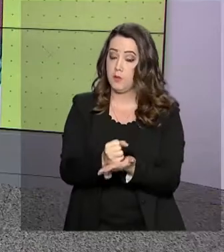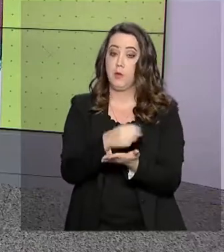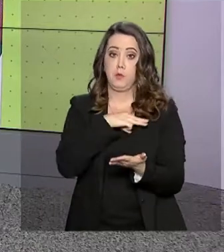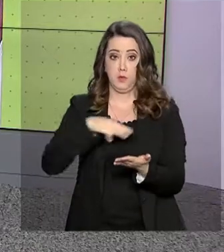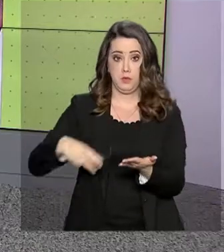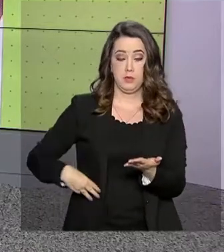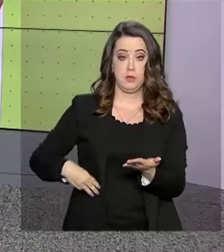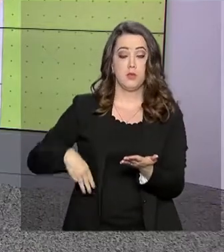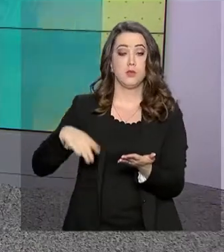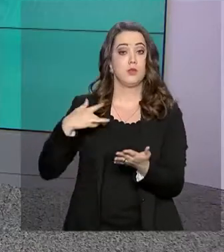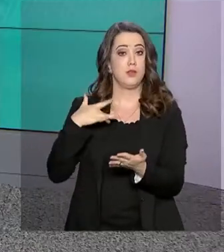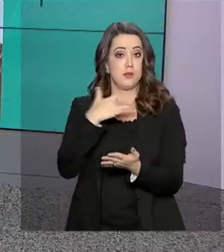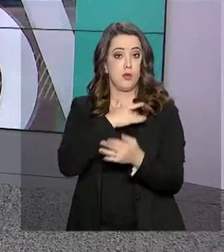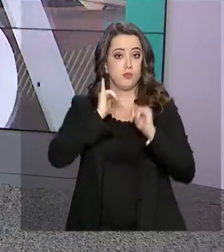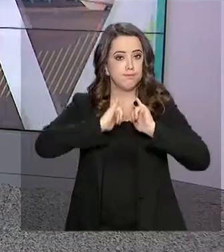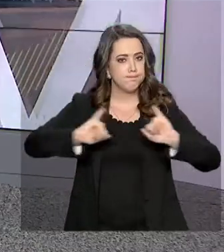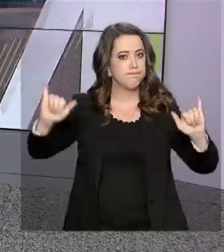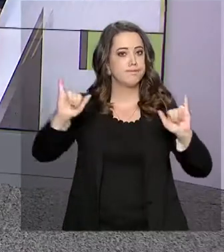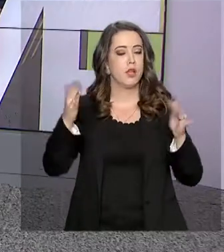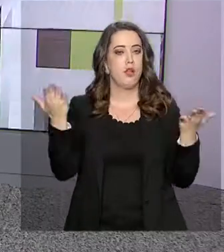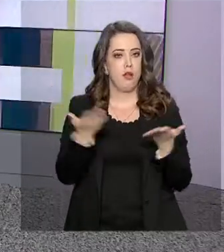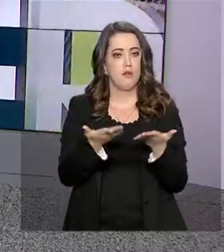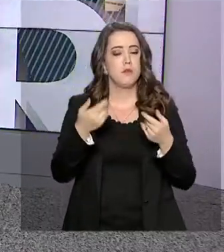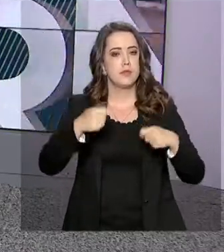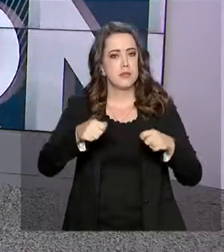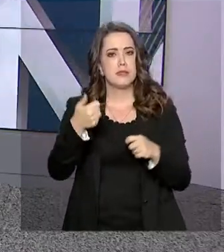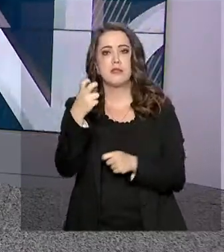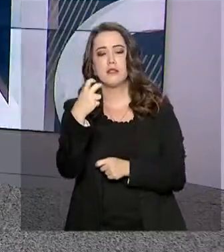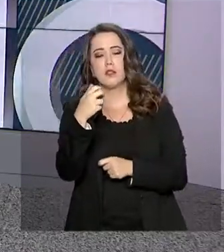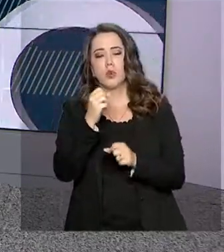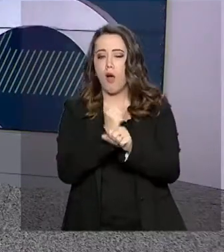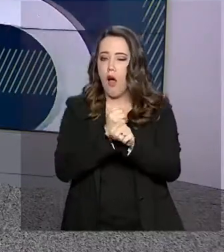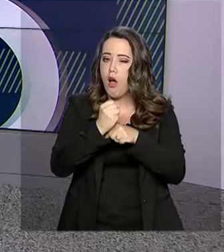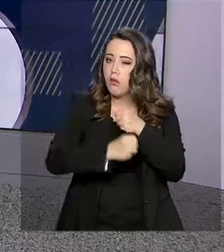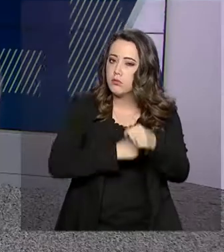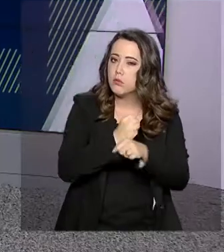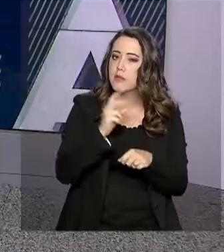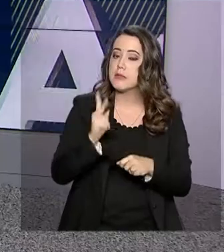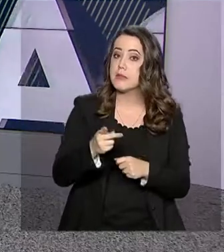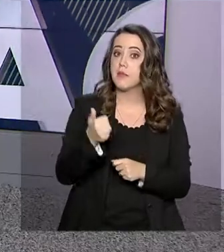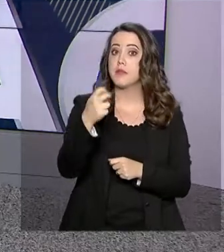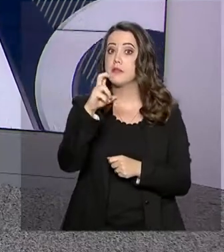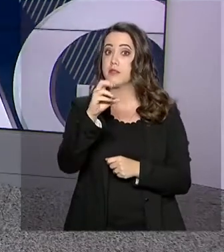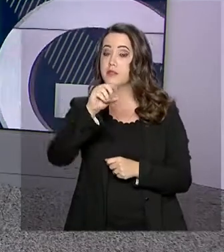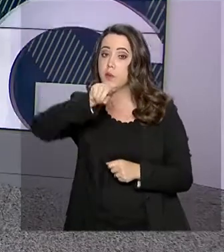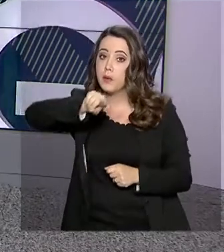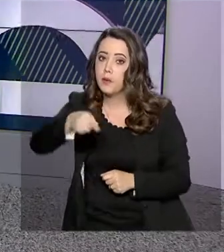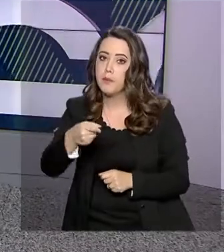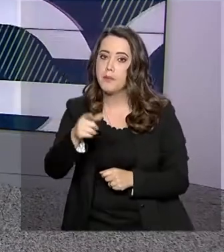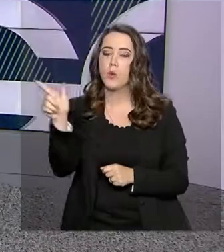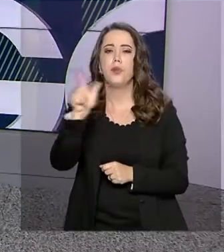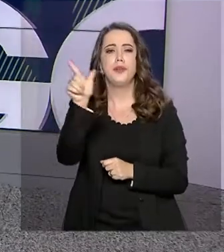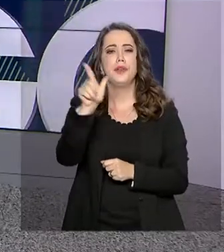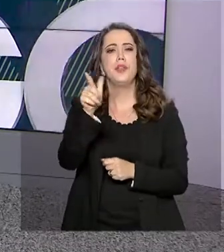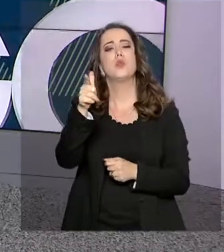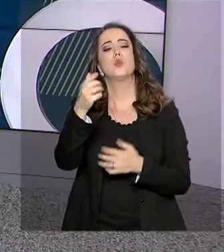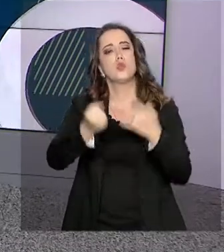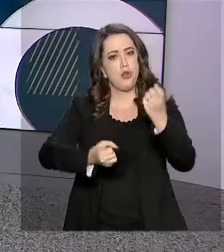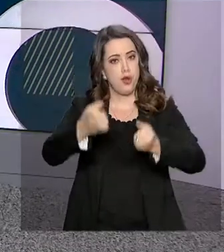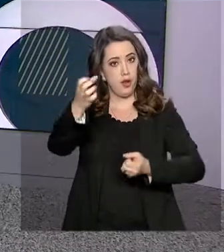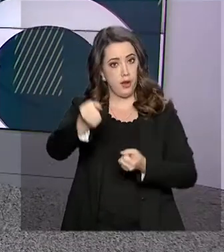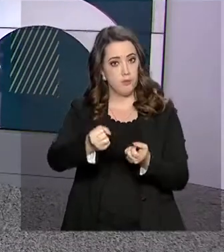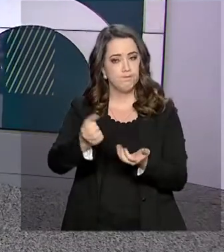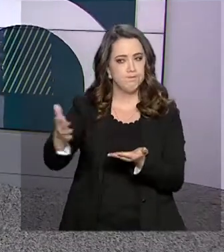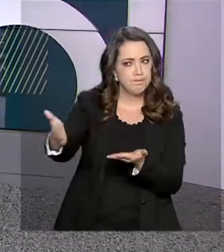anos, 150 mil litros de leite são coletados pelo país, mas ainda é pouco. O ministro destaca a importância da